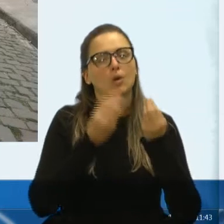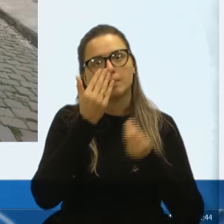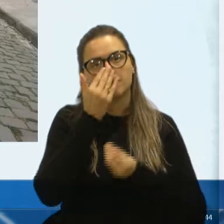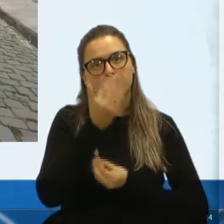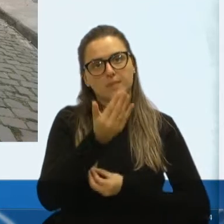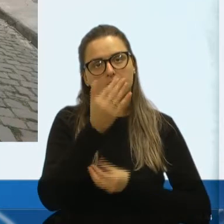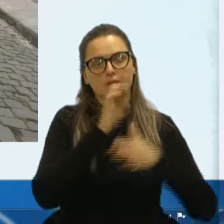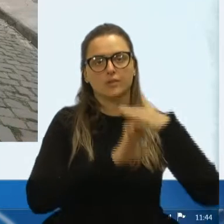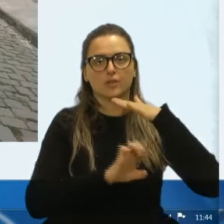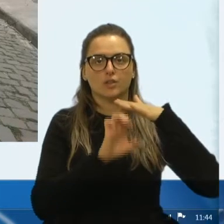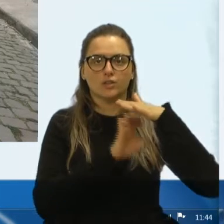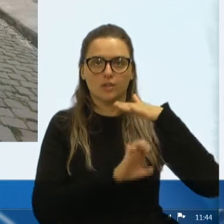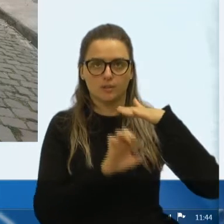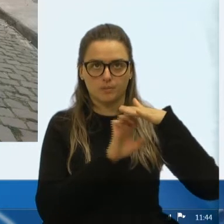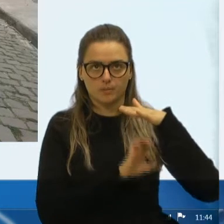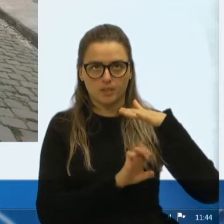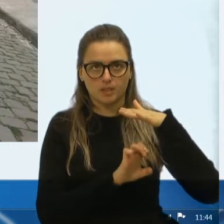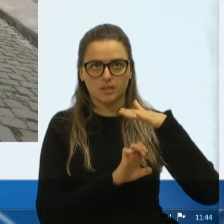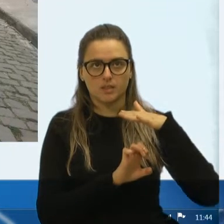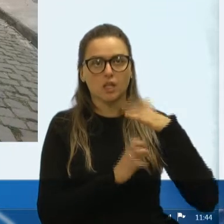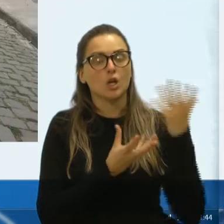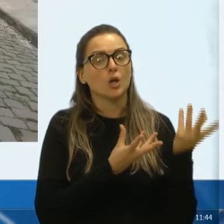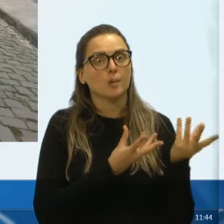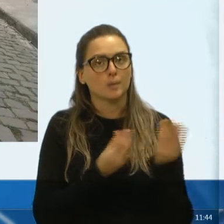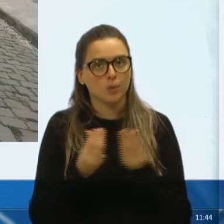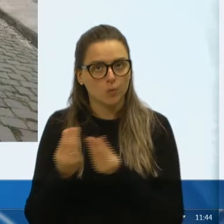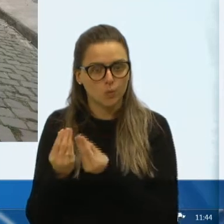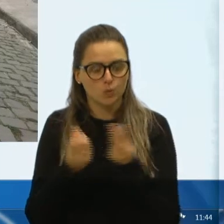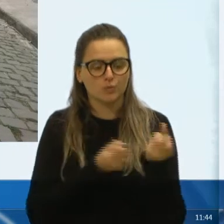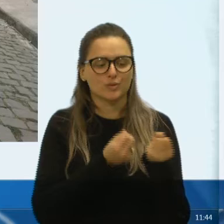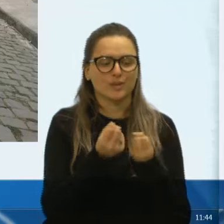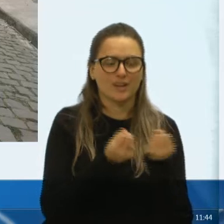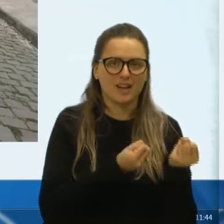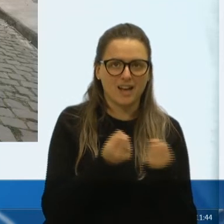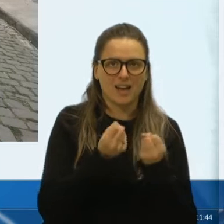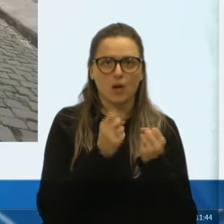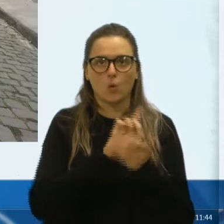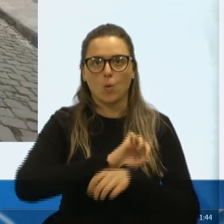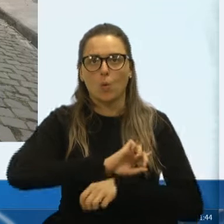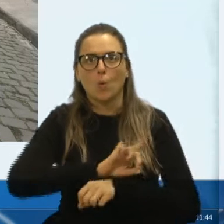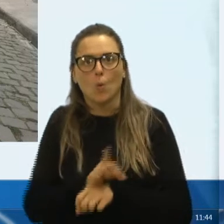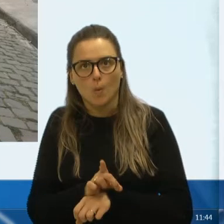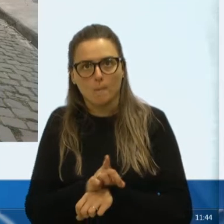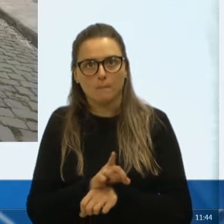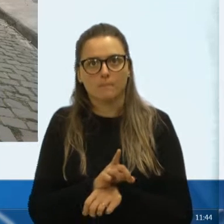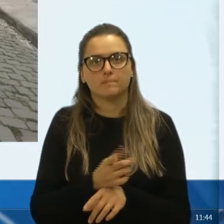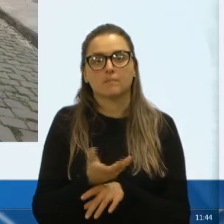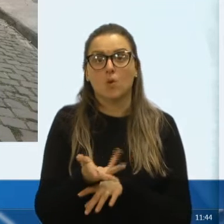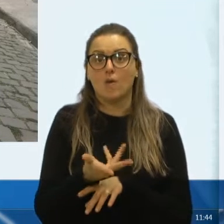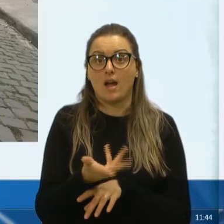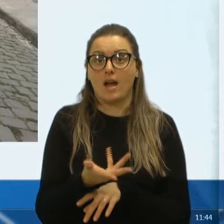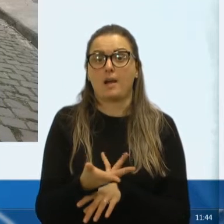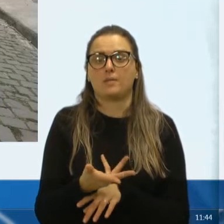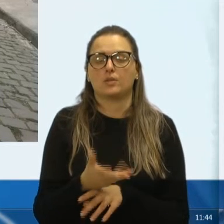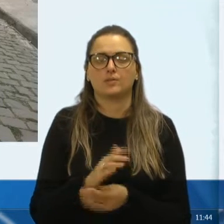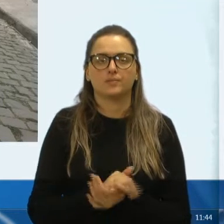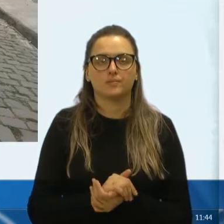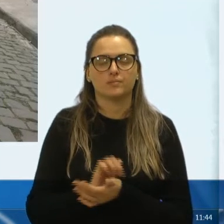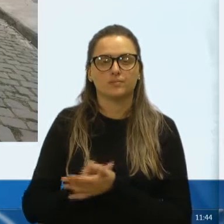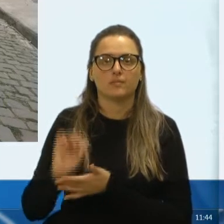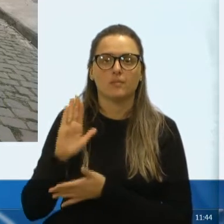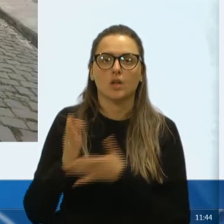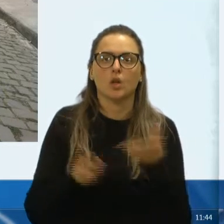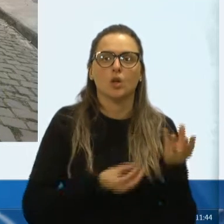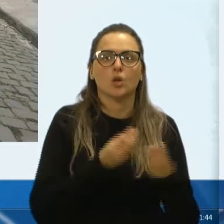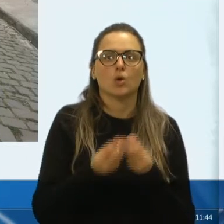à empresa dele, muitos veículos, passam ali, em velocidade alta, ou até mesmo baixo, como não